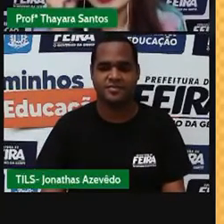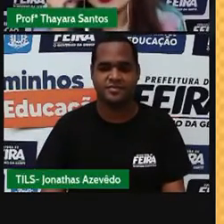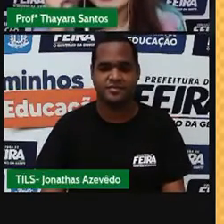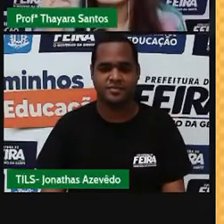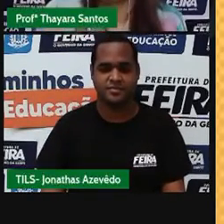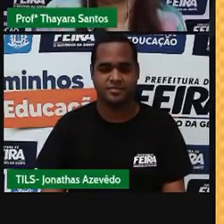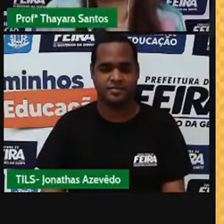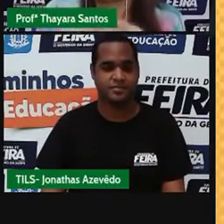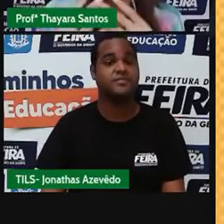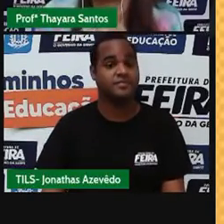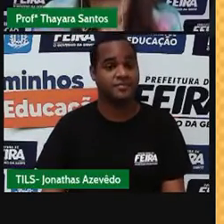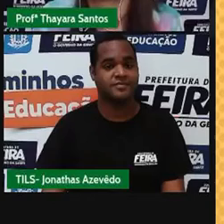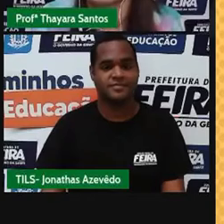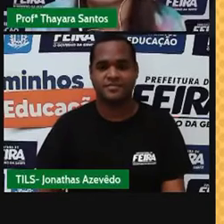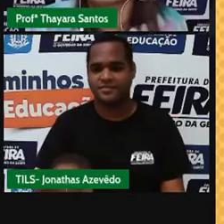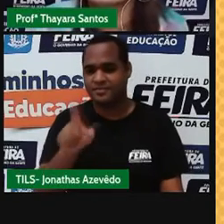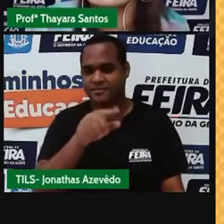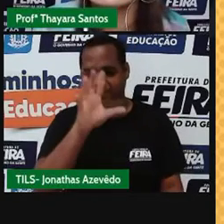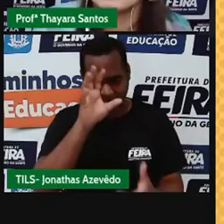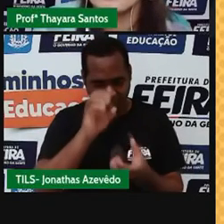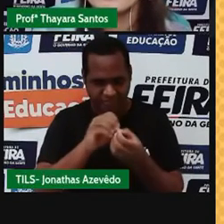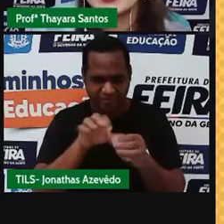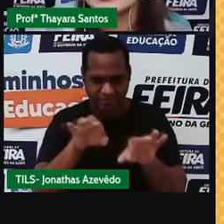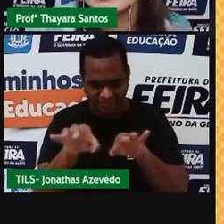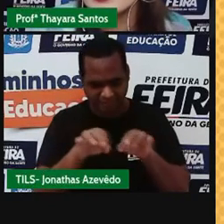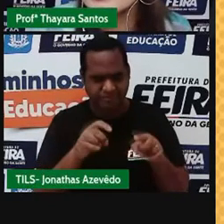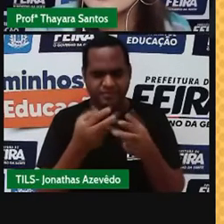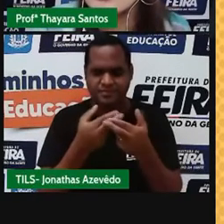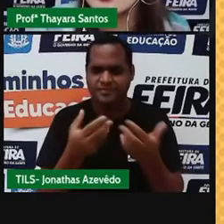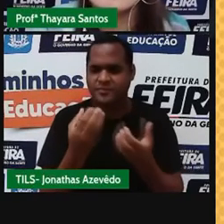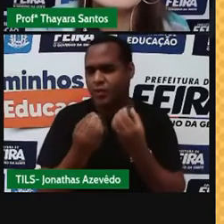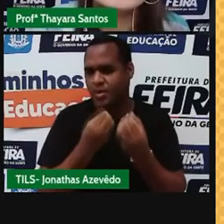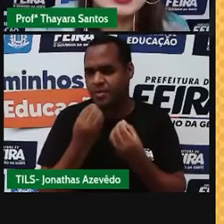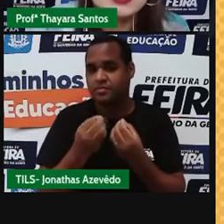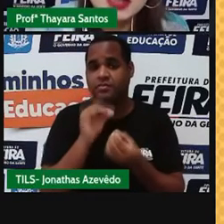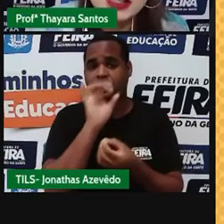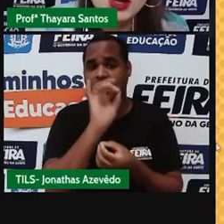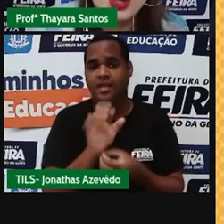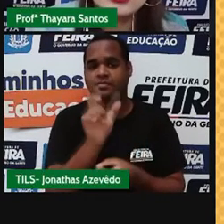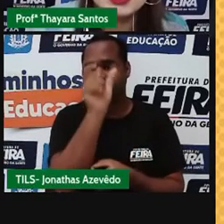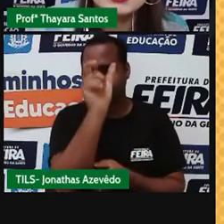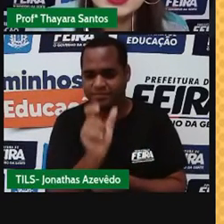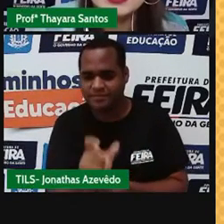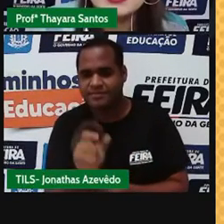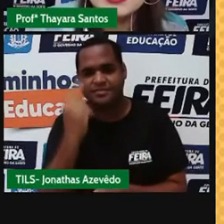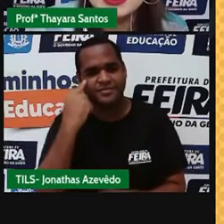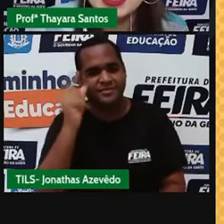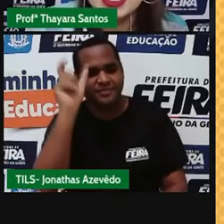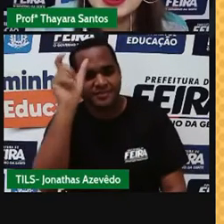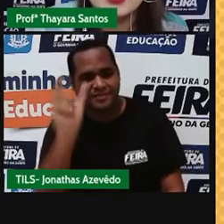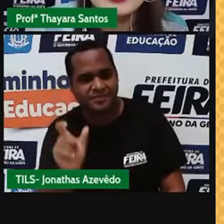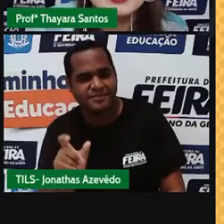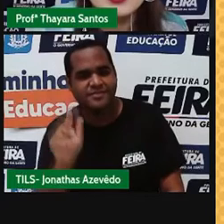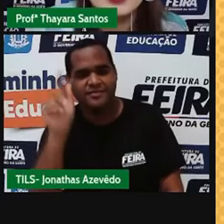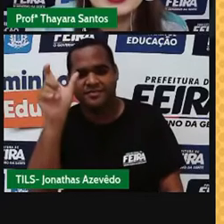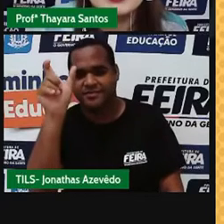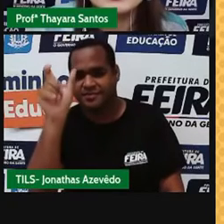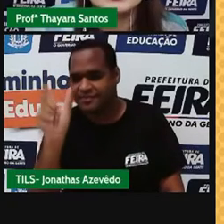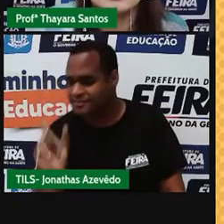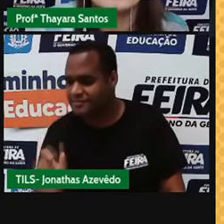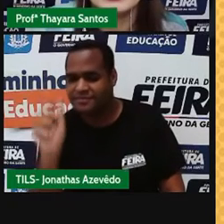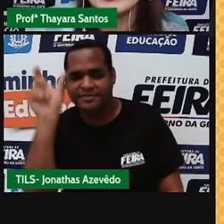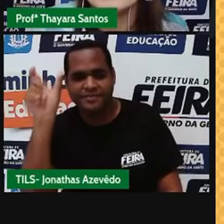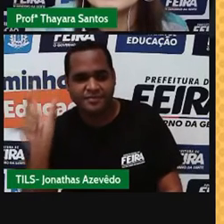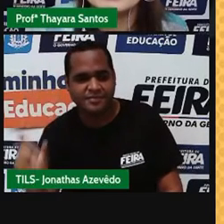Então, pra gente entender mais essa organização, cada coluna, cada colunazinha dessas aqui, que vocês estão vendo,